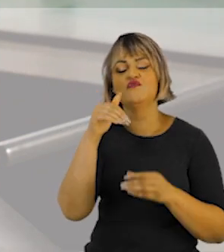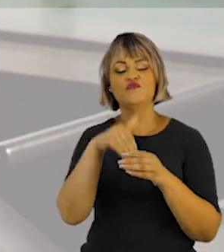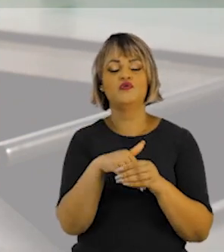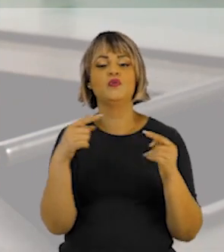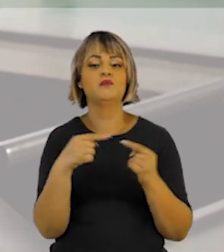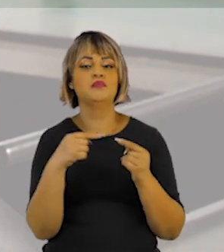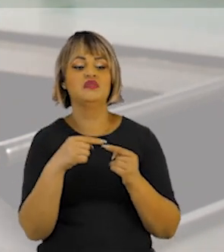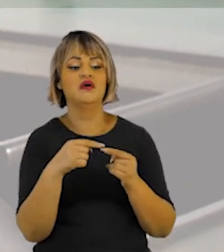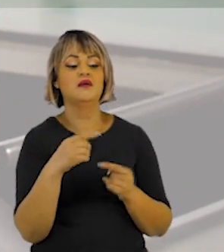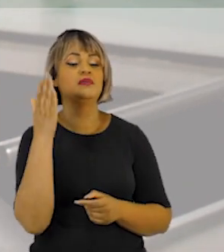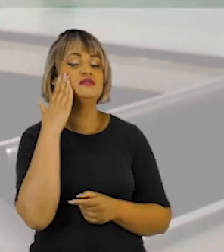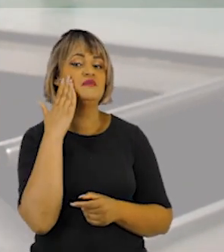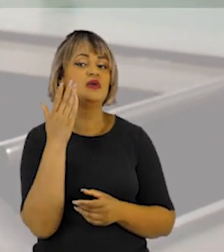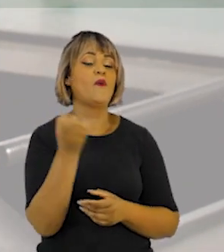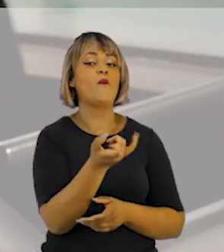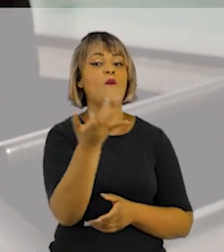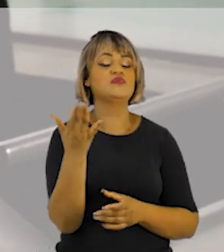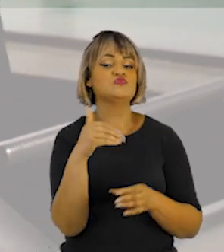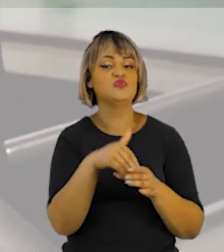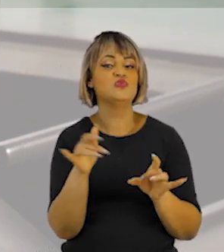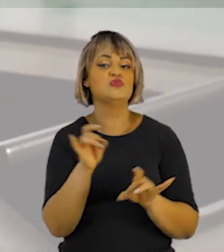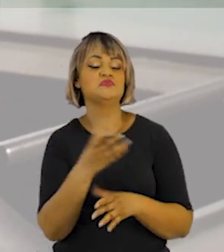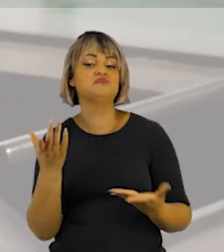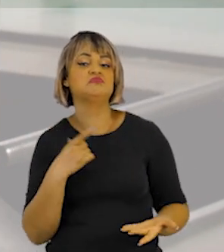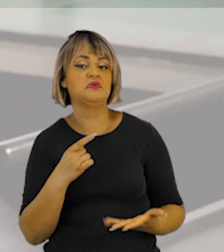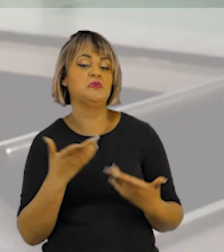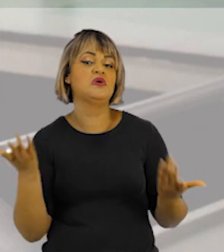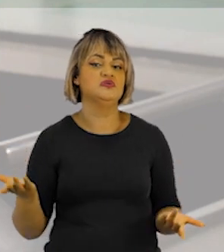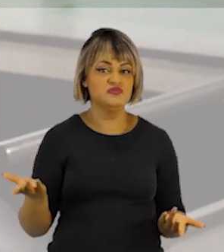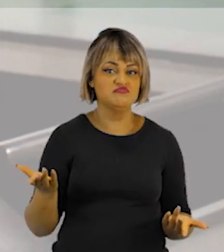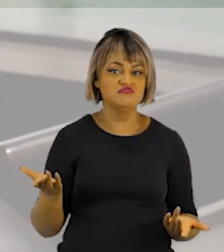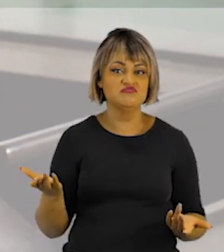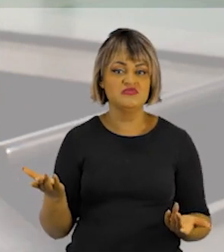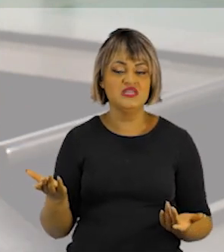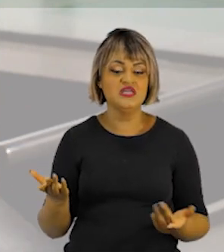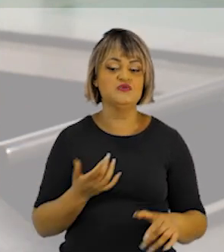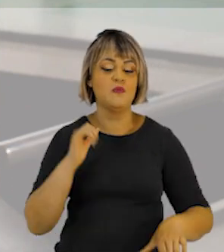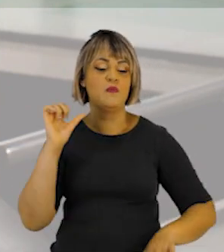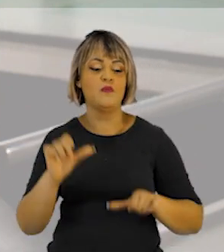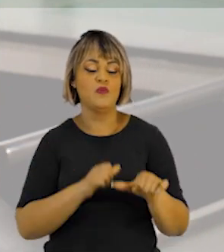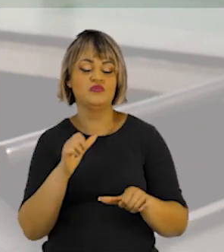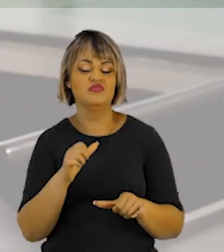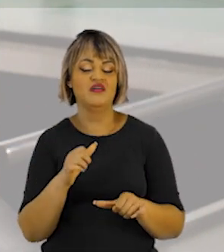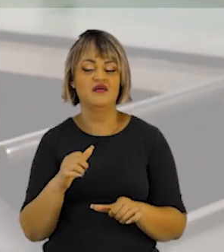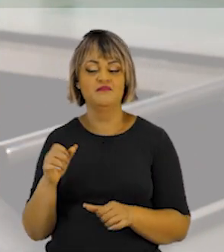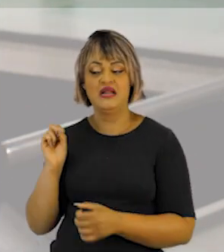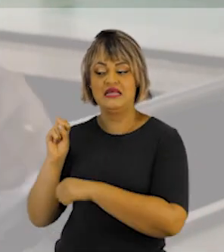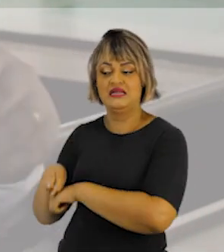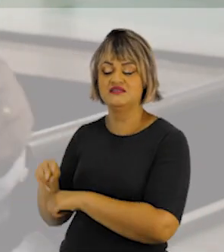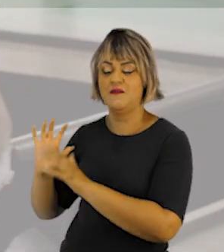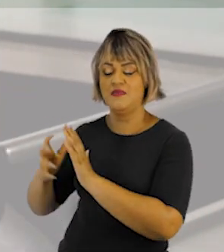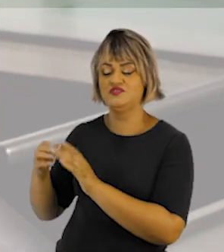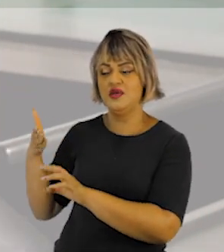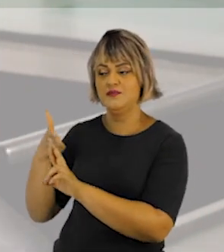o voto vale para a gente saber quantos votos no total o partido vai ter, e o que isso vai ser convertido em cadeiras